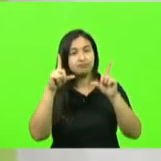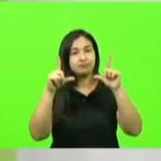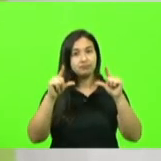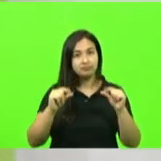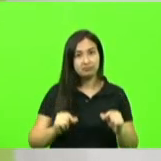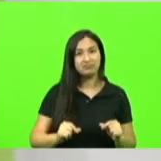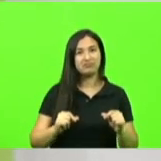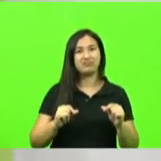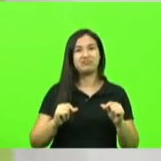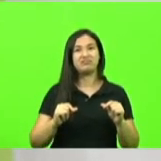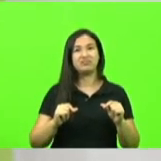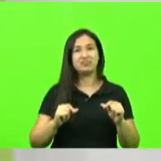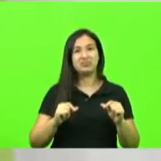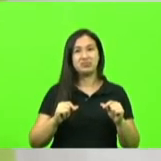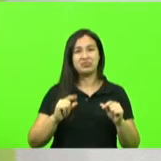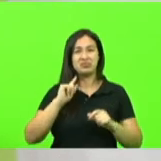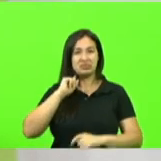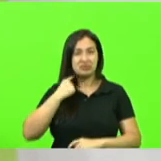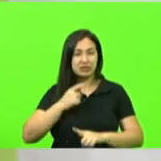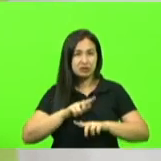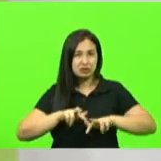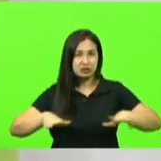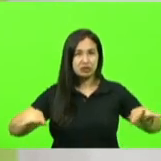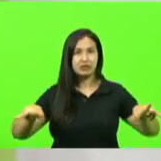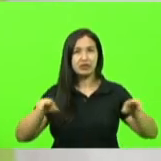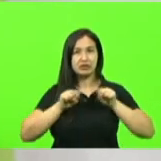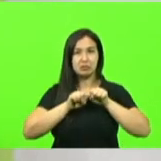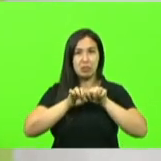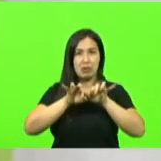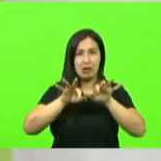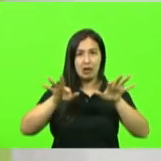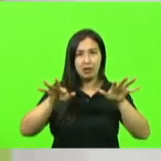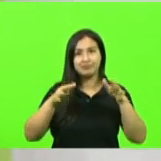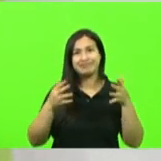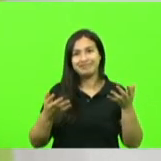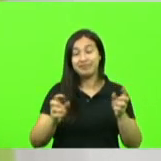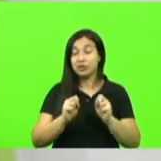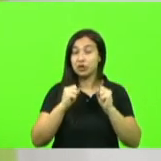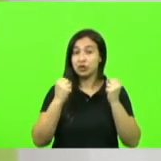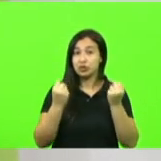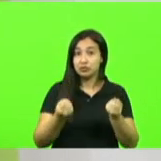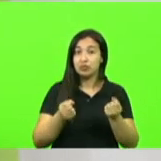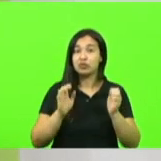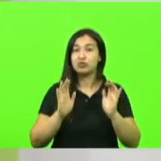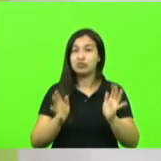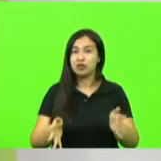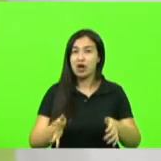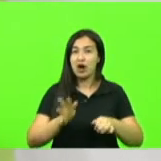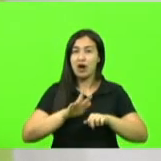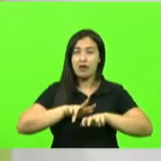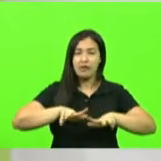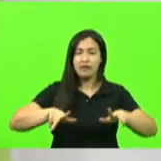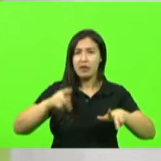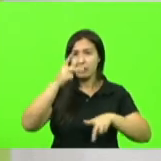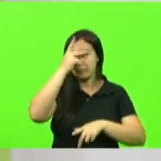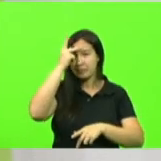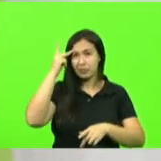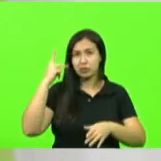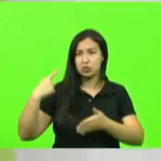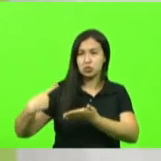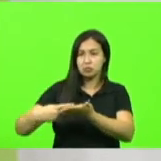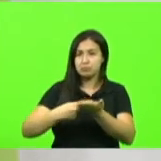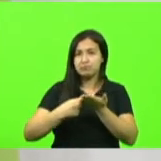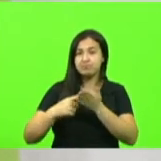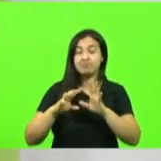conseguimos manter esses empregos foi um esforço realizado a várias mãos essa conquista é de todos